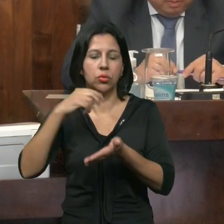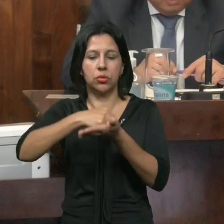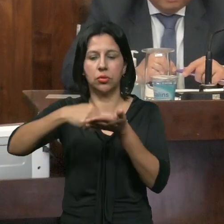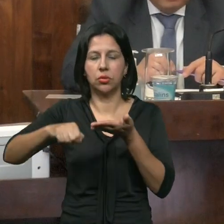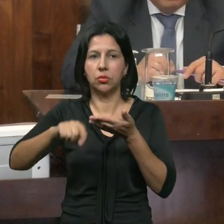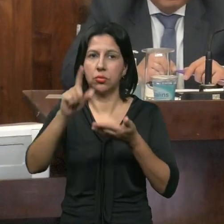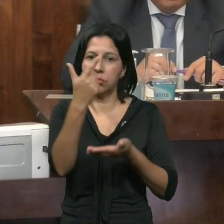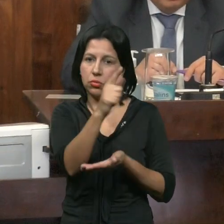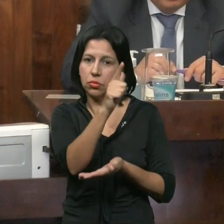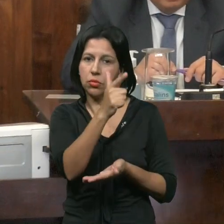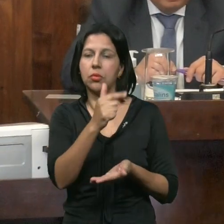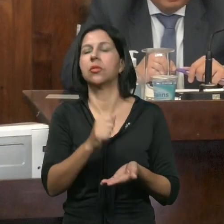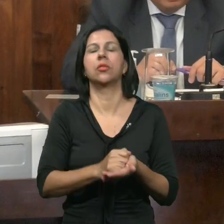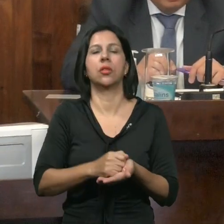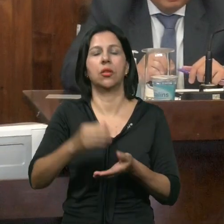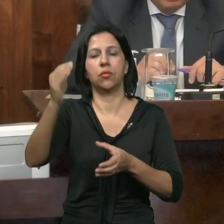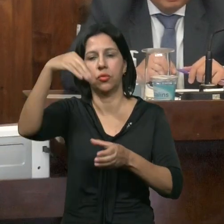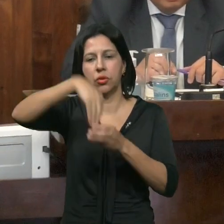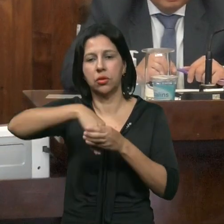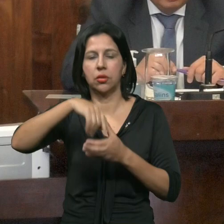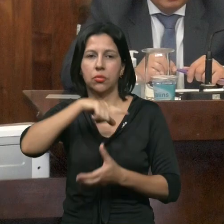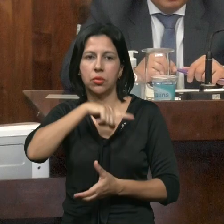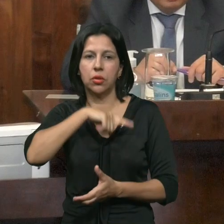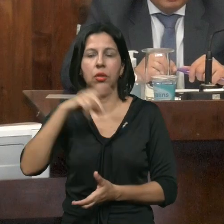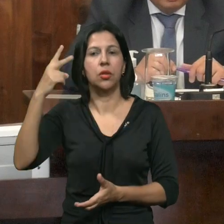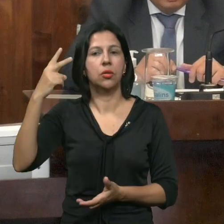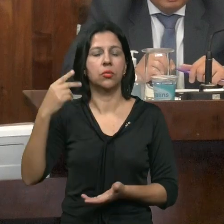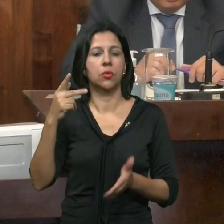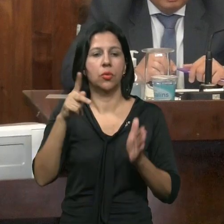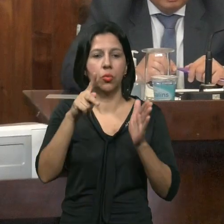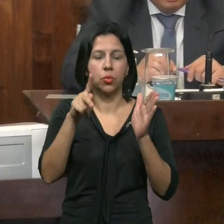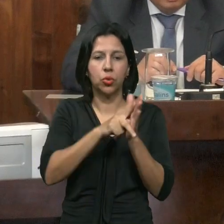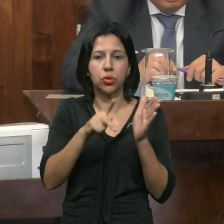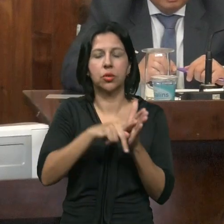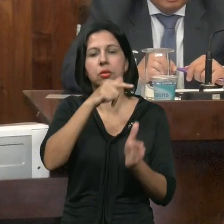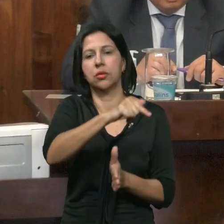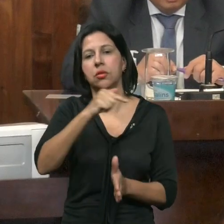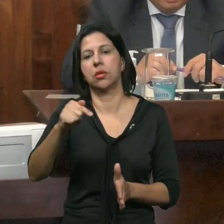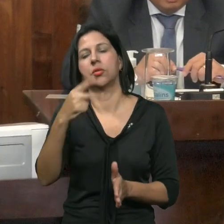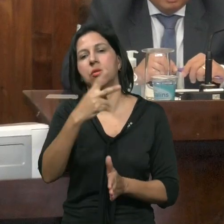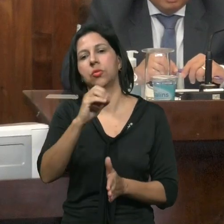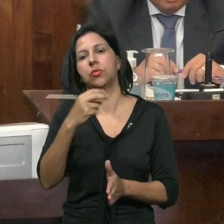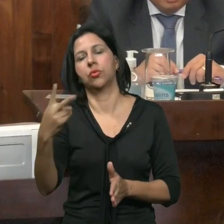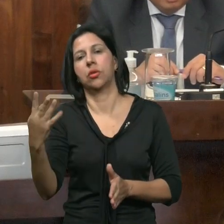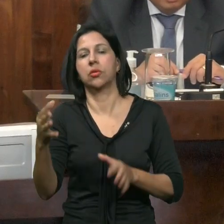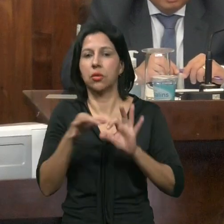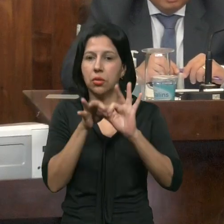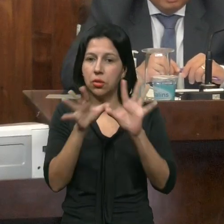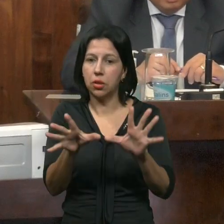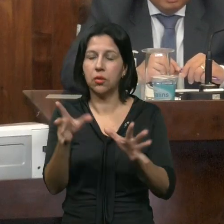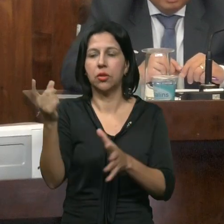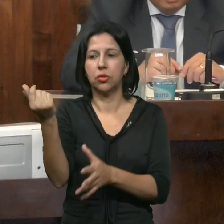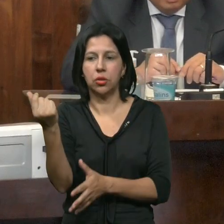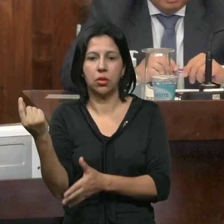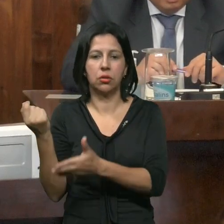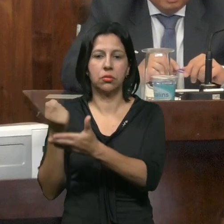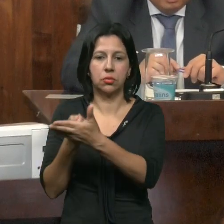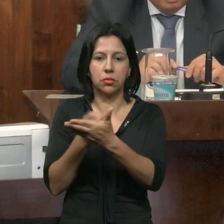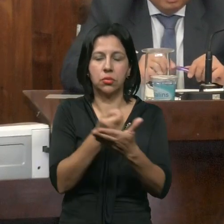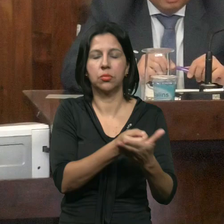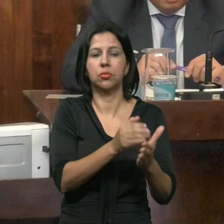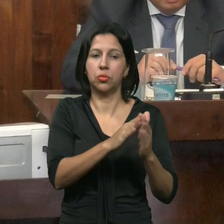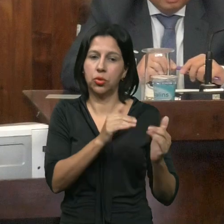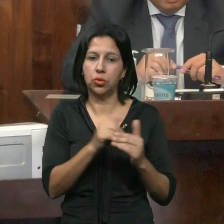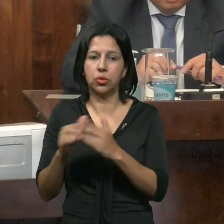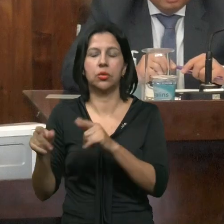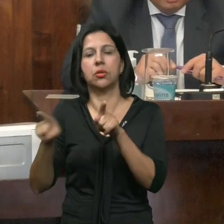Está Em Votação Projeto De Lei 77 2024 O Projeto De Lei 77 Bás 2024 Autoriza O Poder Executivo A Abrir Cretas Adicionais Especial E